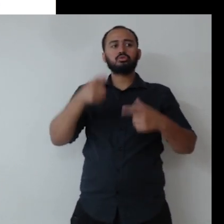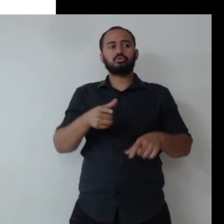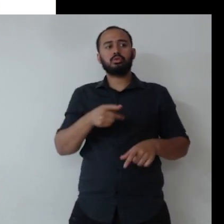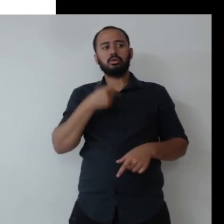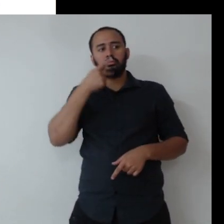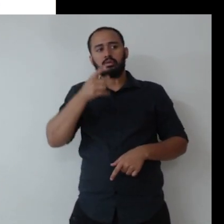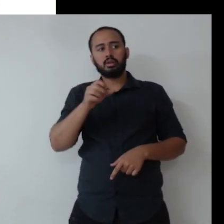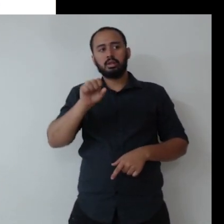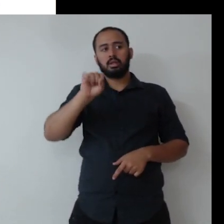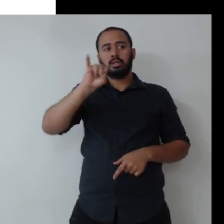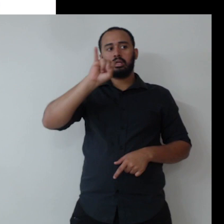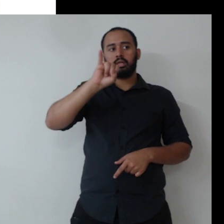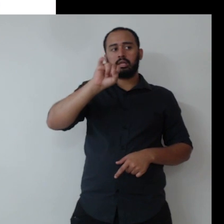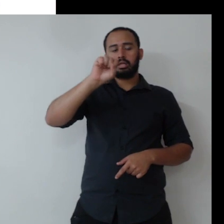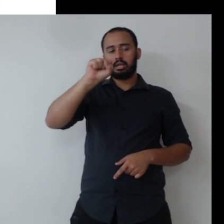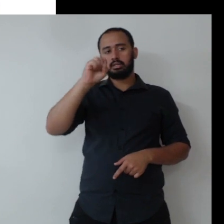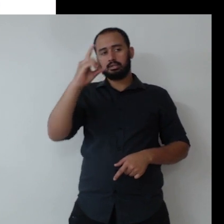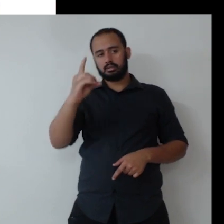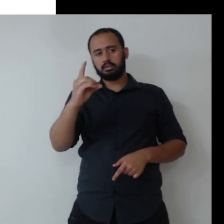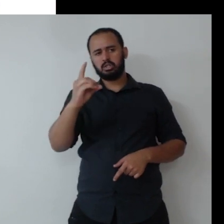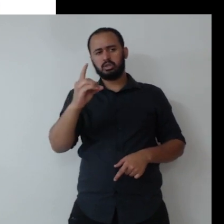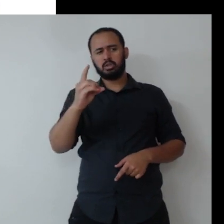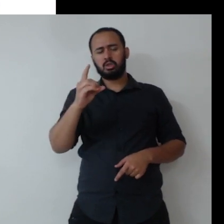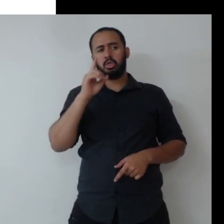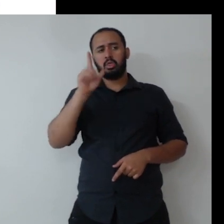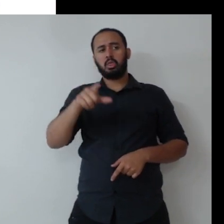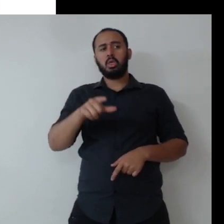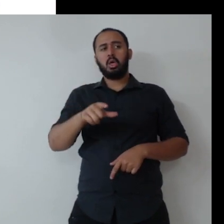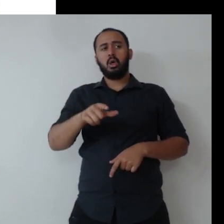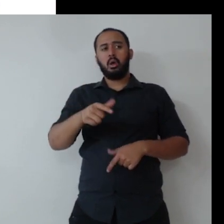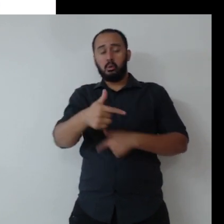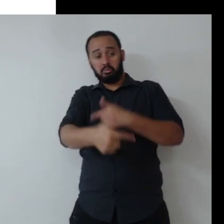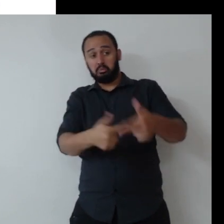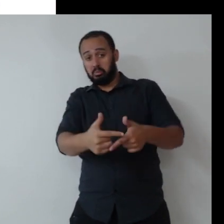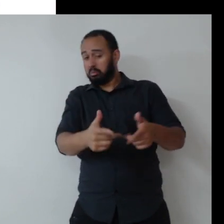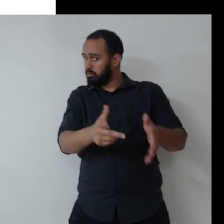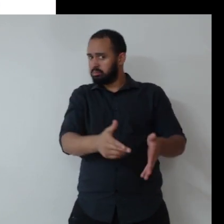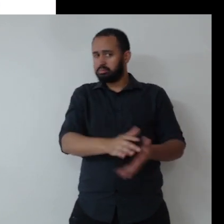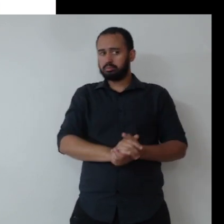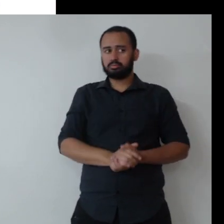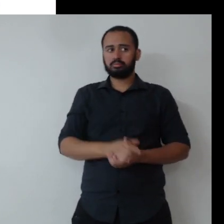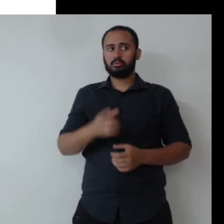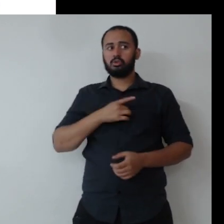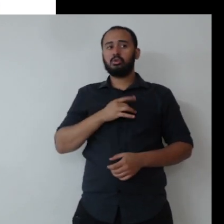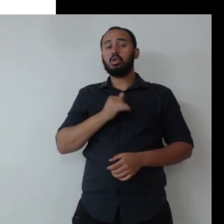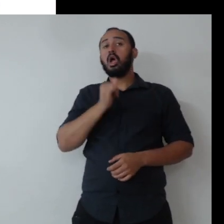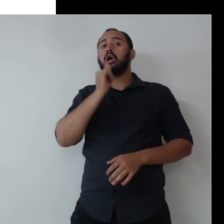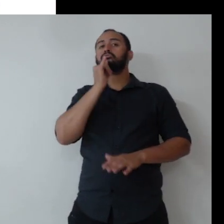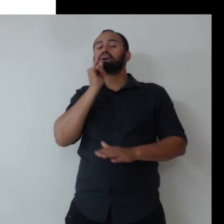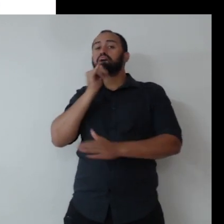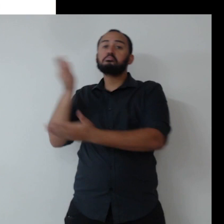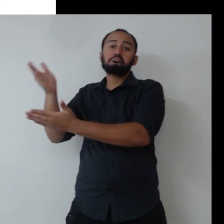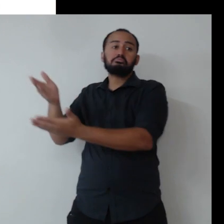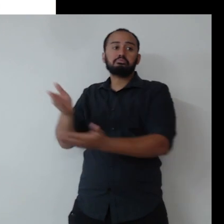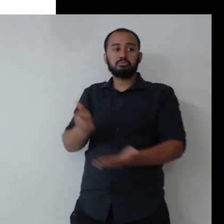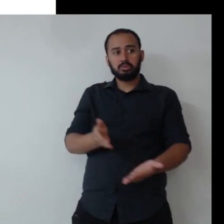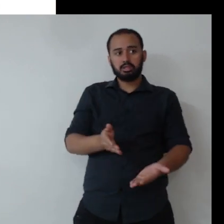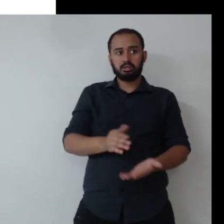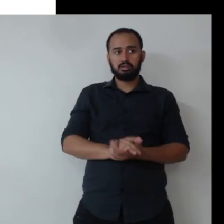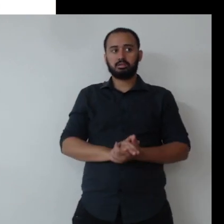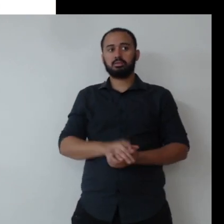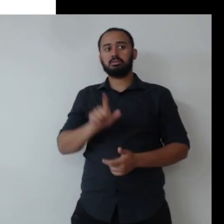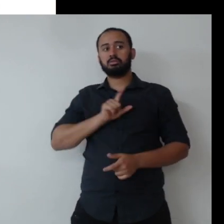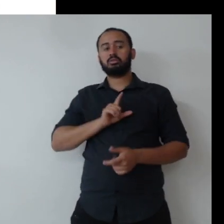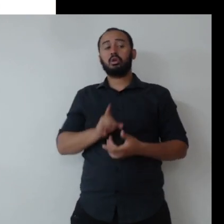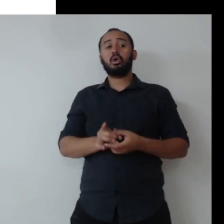ESG na prática, e eu vou trazer um projeto como exemplo que eu tive a honra, tenho a